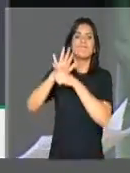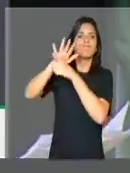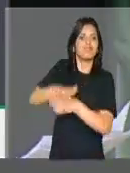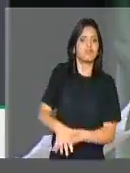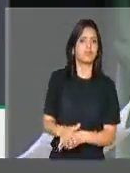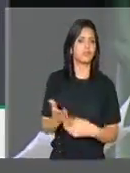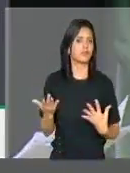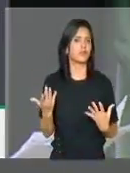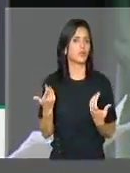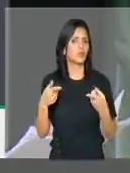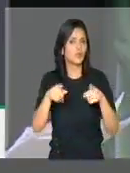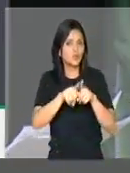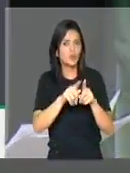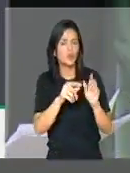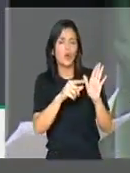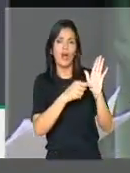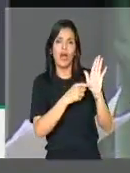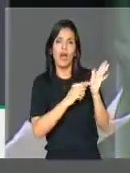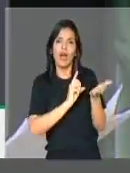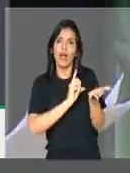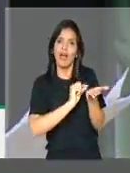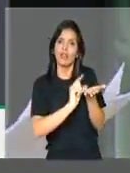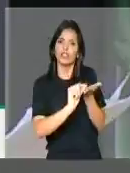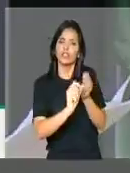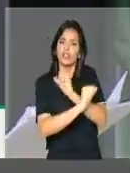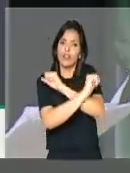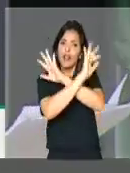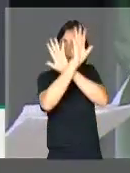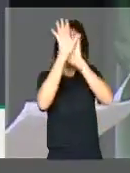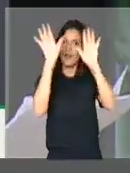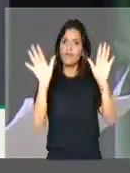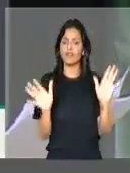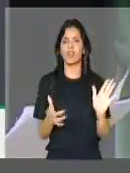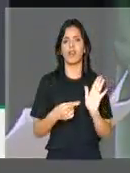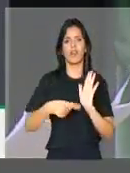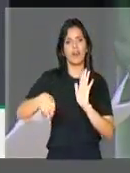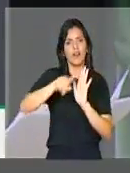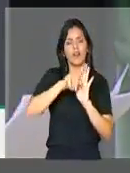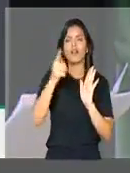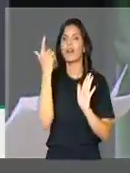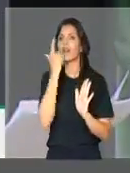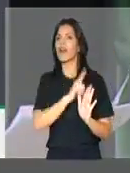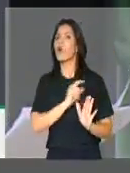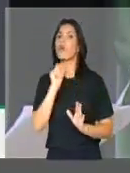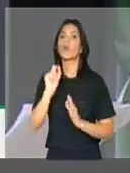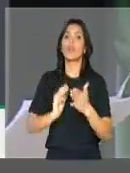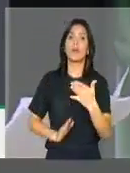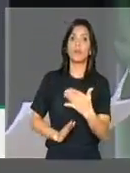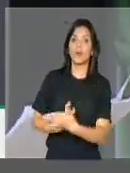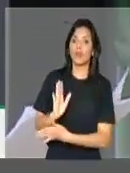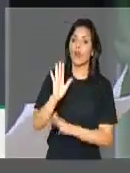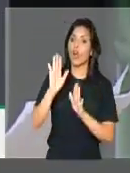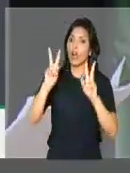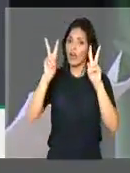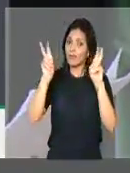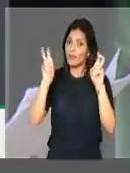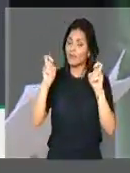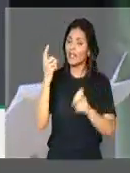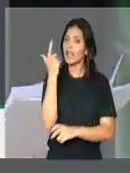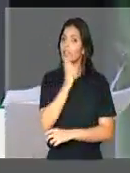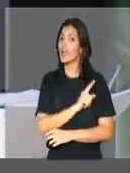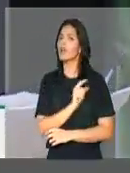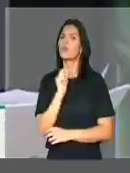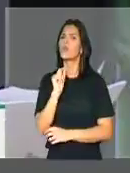matéria que esse artigo traz a clarividência. Ganhos com aprovação, vou abrir aspas,